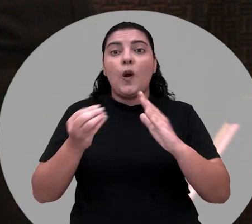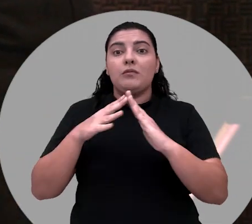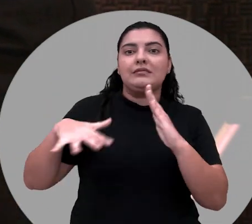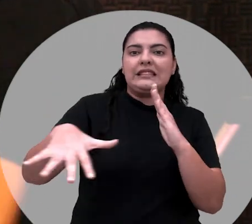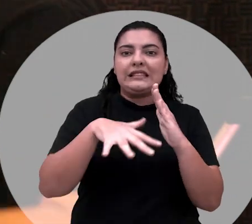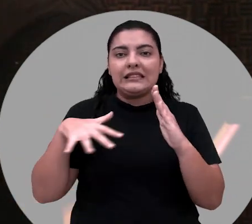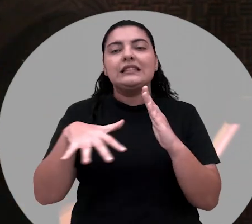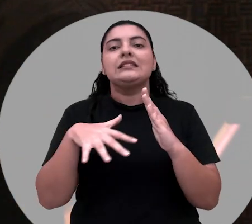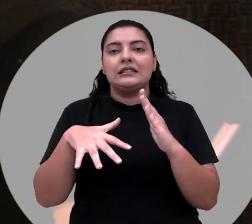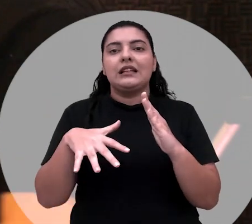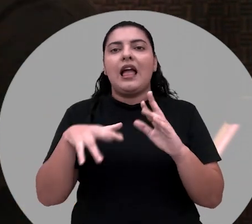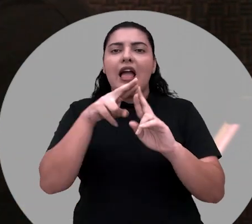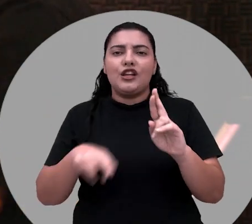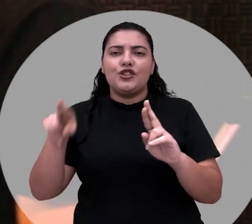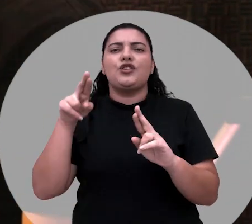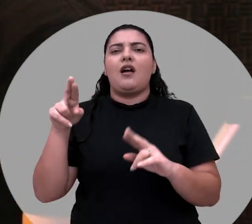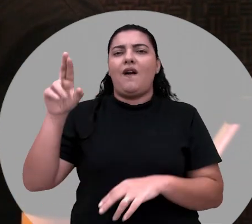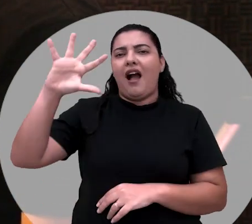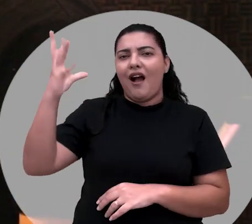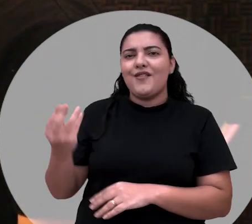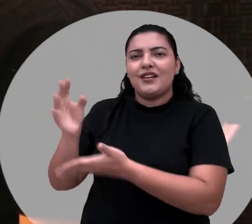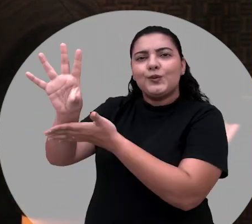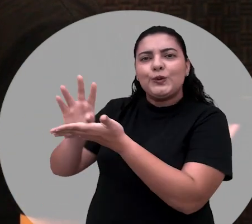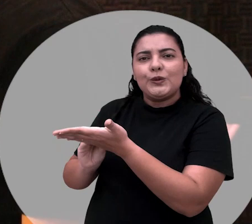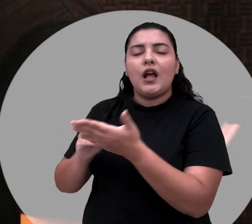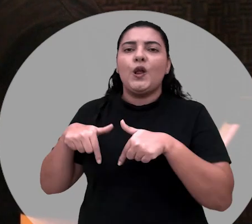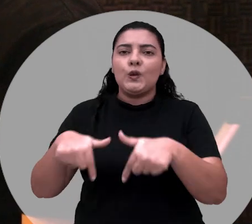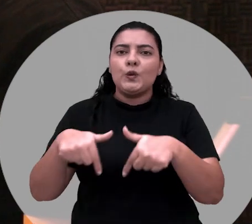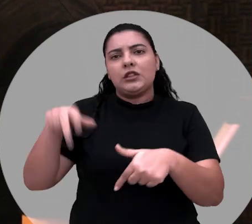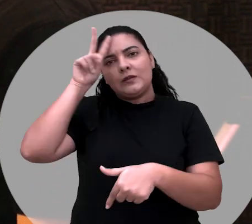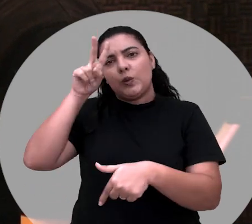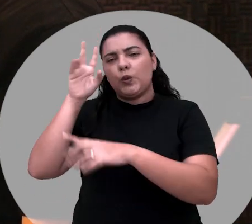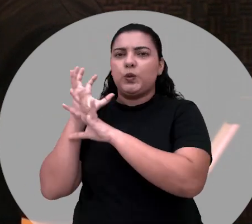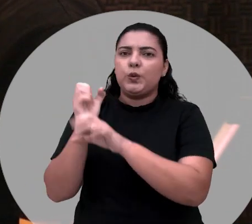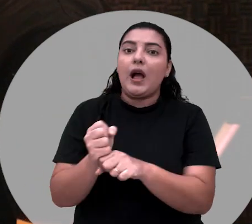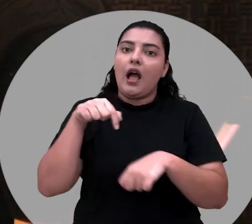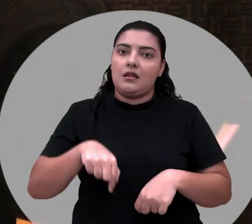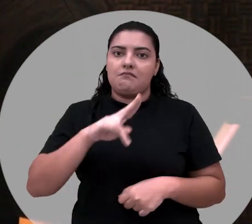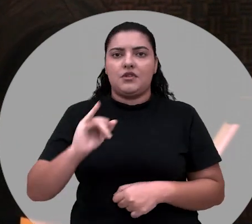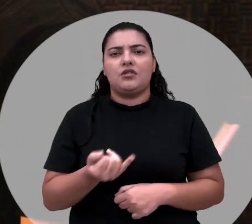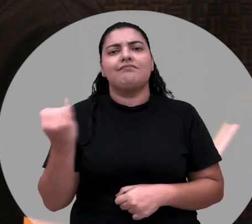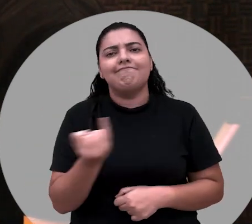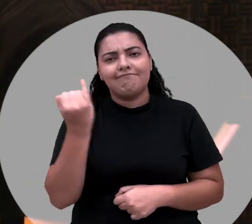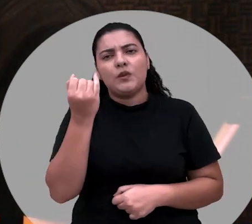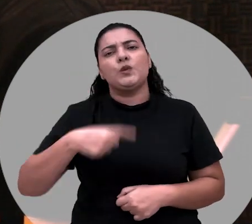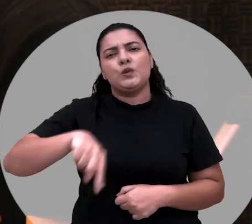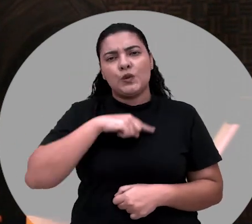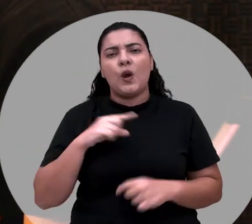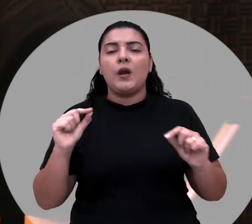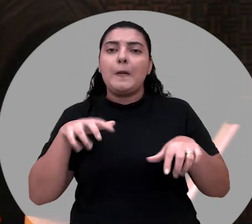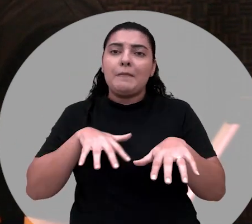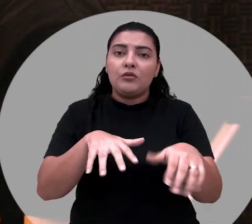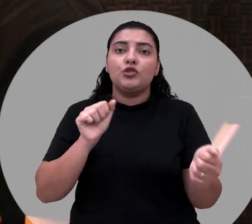as religiões de matriz africana, têm contribuído na memória e na luta do Grande Bom Jardim, né? Acho que é isso. É muito importante para a gente estar fazendo